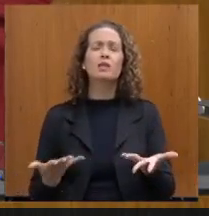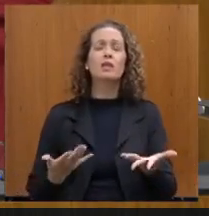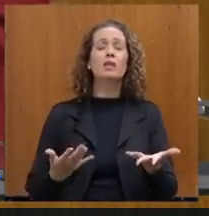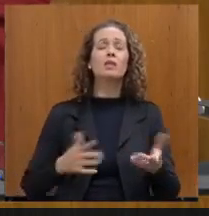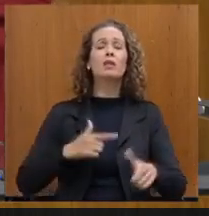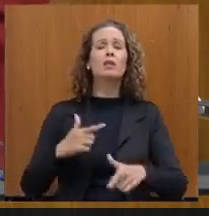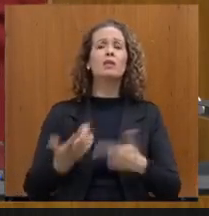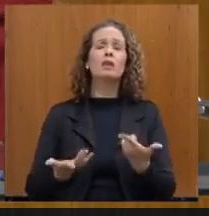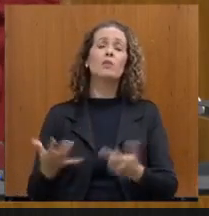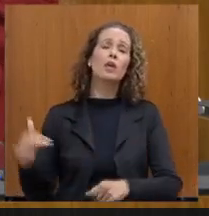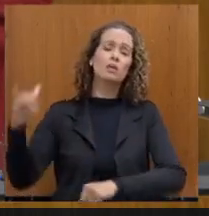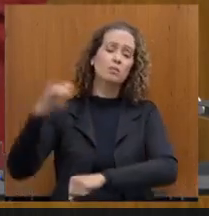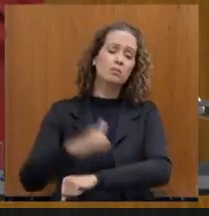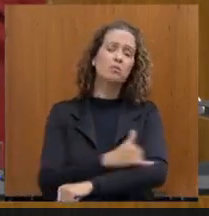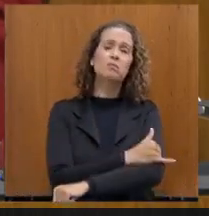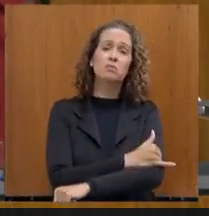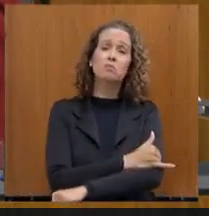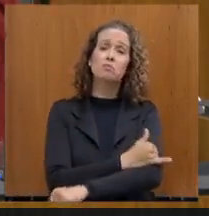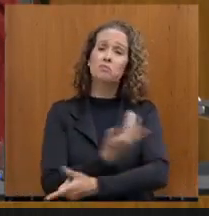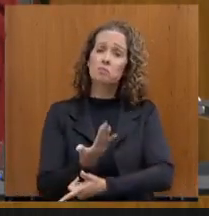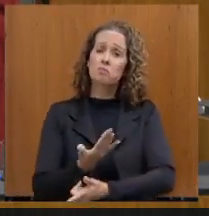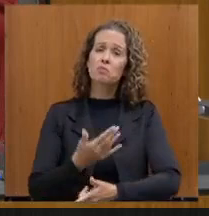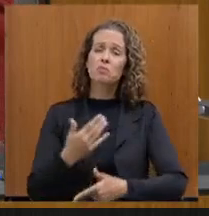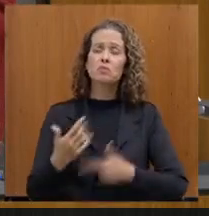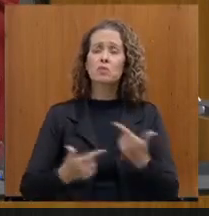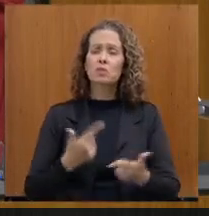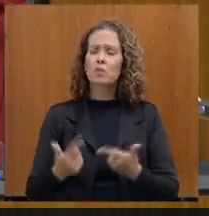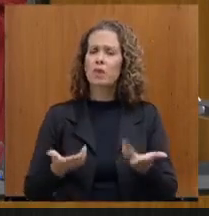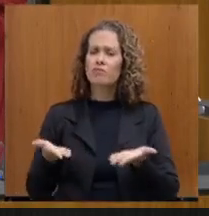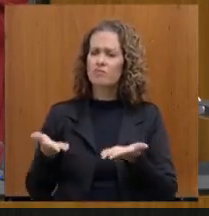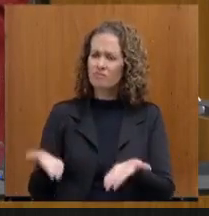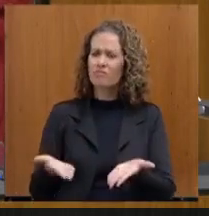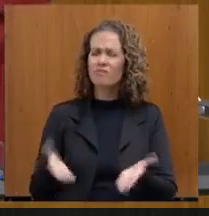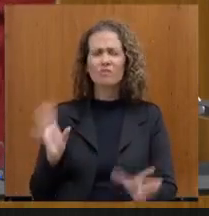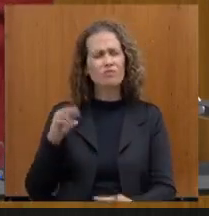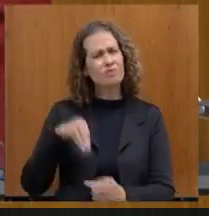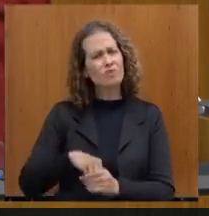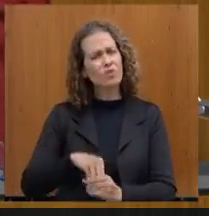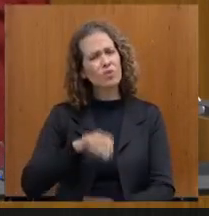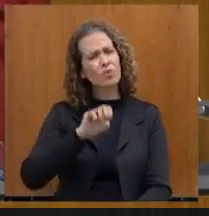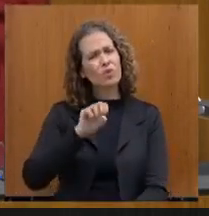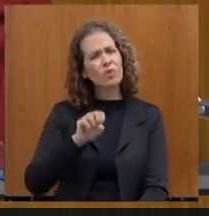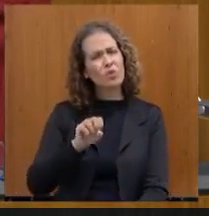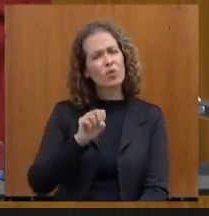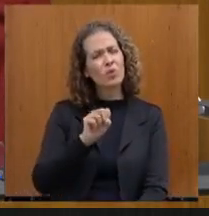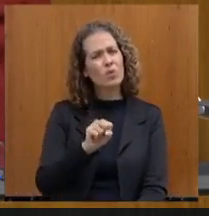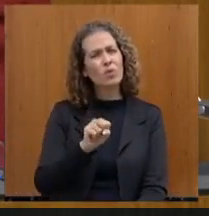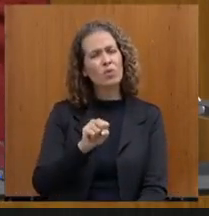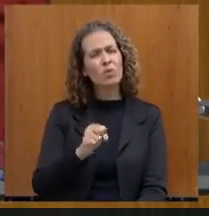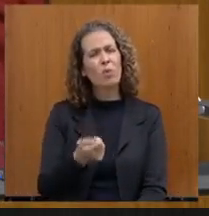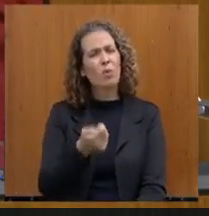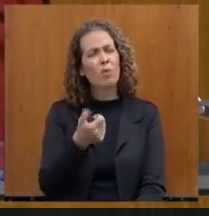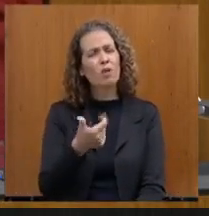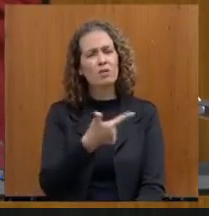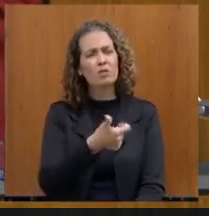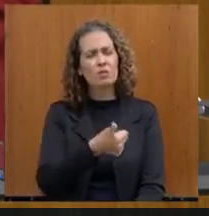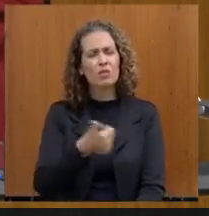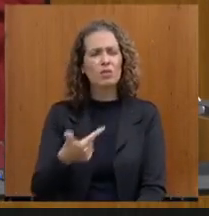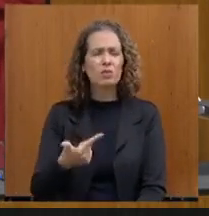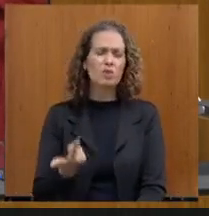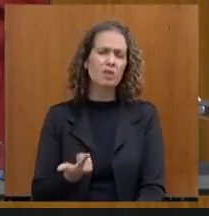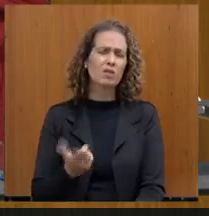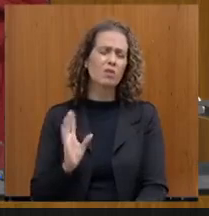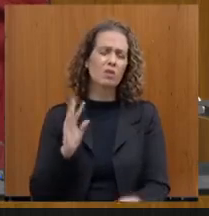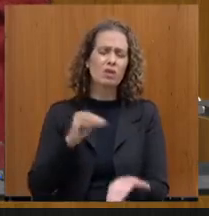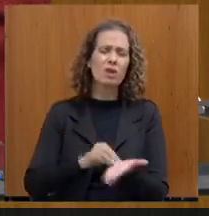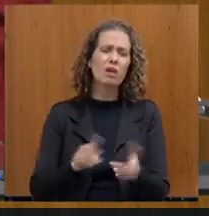para aeronaves estão incluídos nos 8,90%, para chegar aos 12%, vocês fizeram a inclusão de